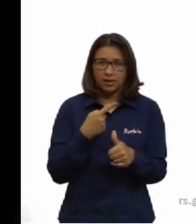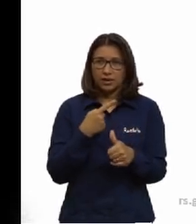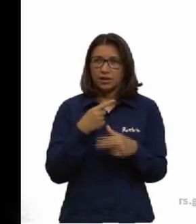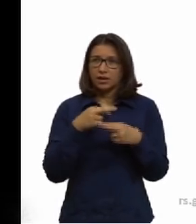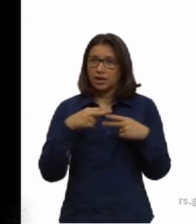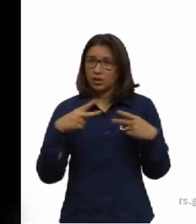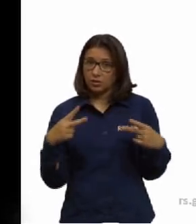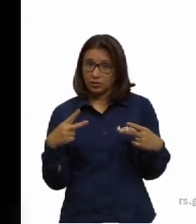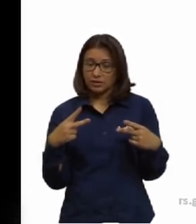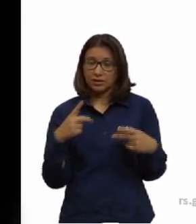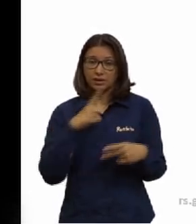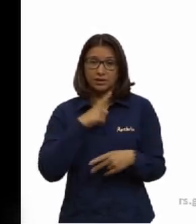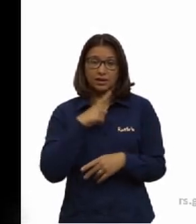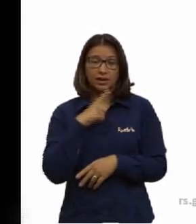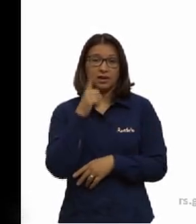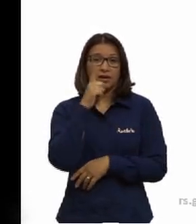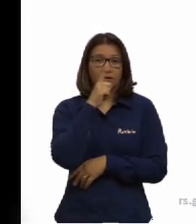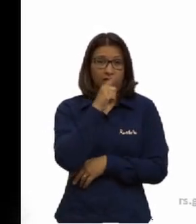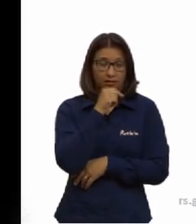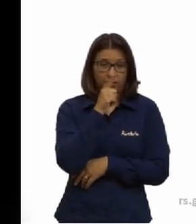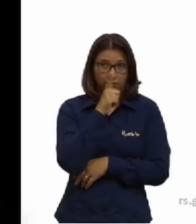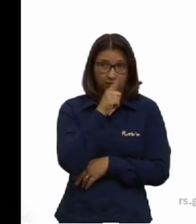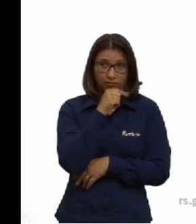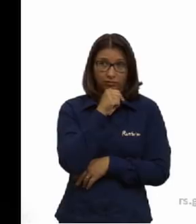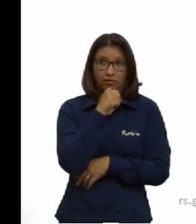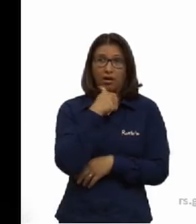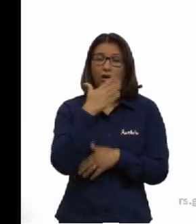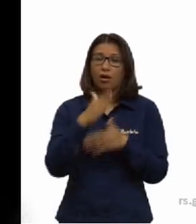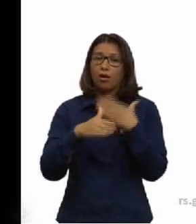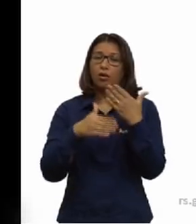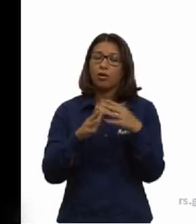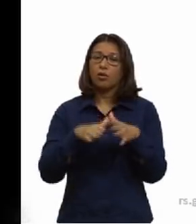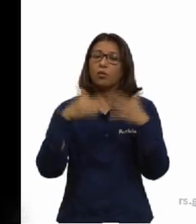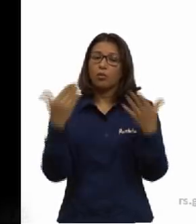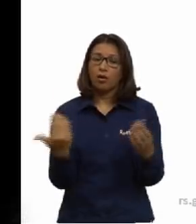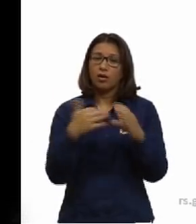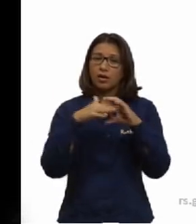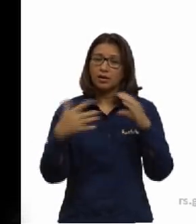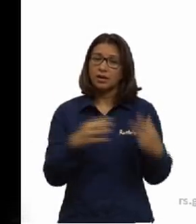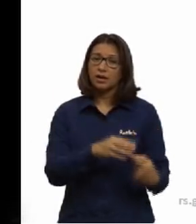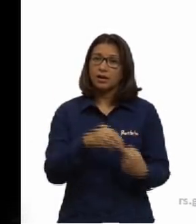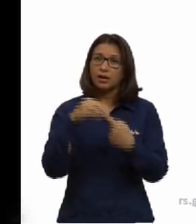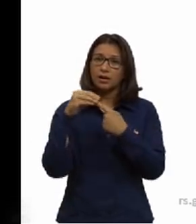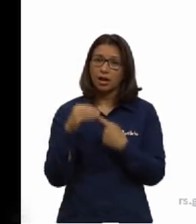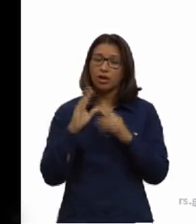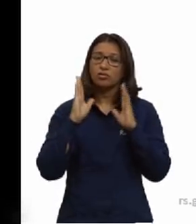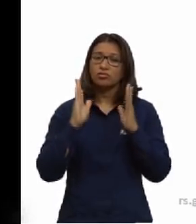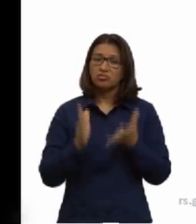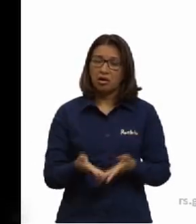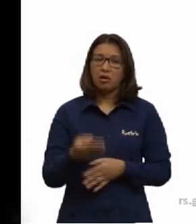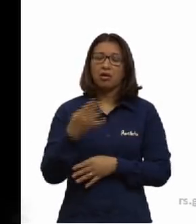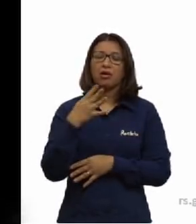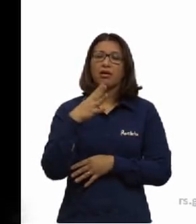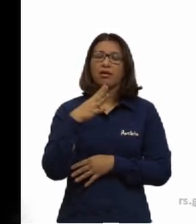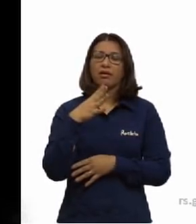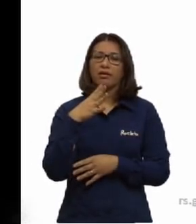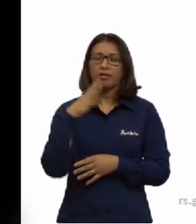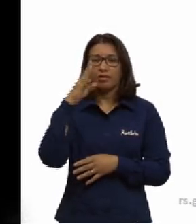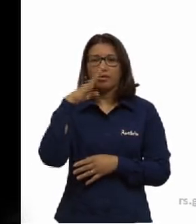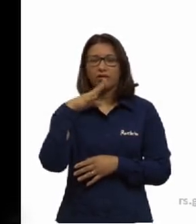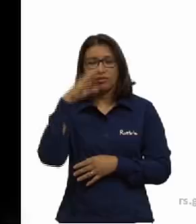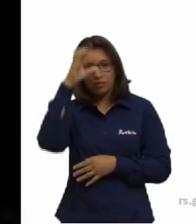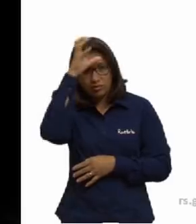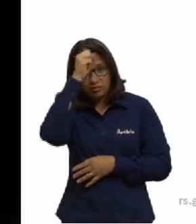ser a água, que é, quais são as características principais? Vocês já devem ter estudado bastante água nas